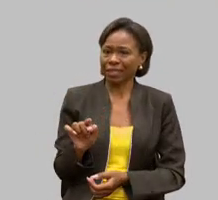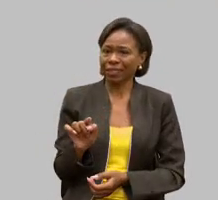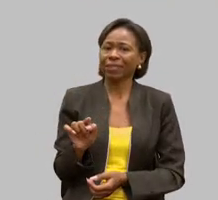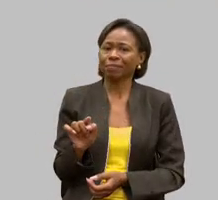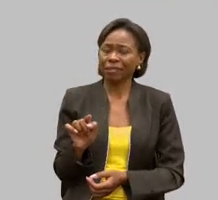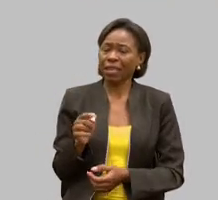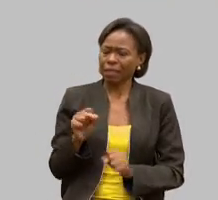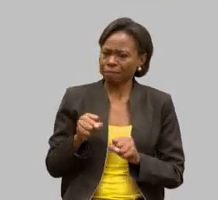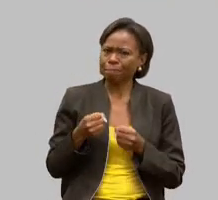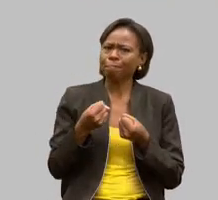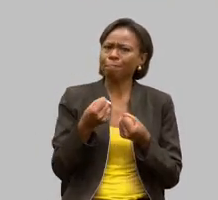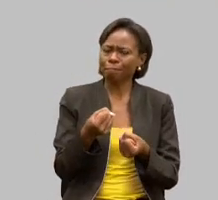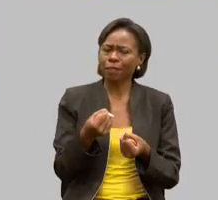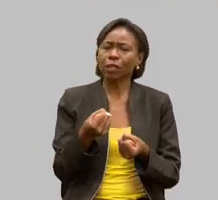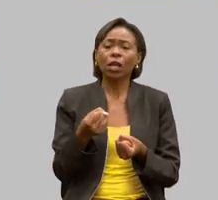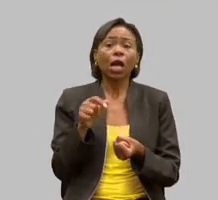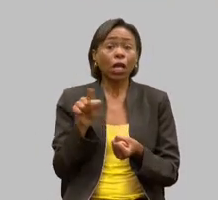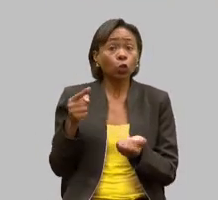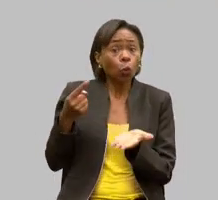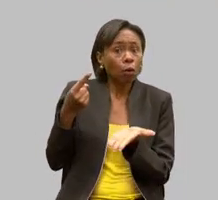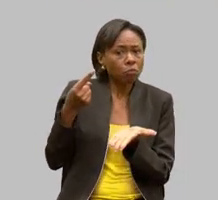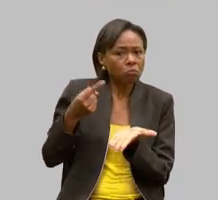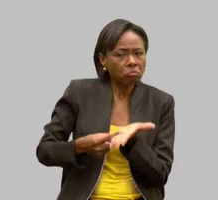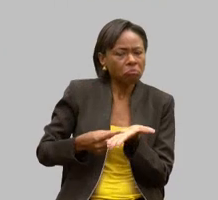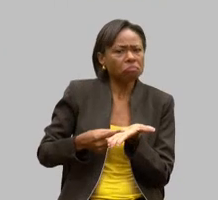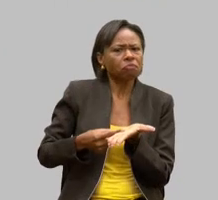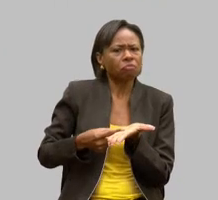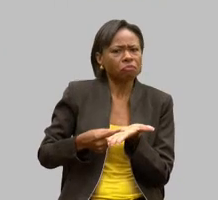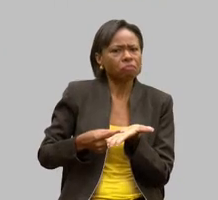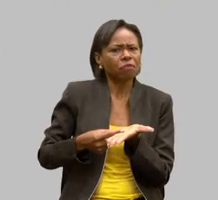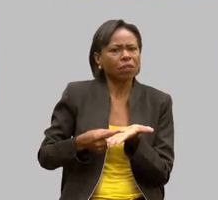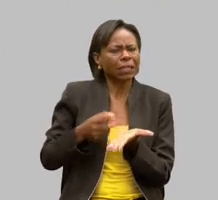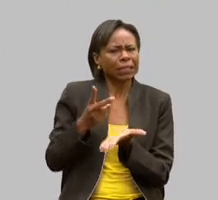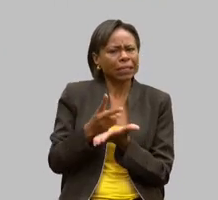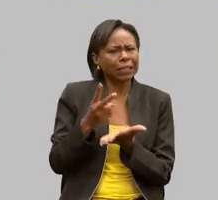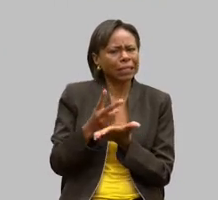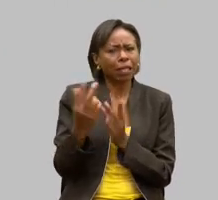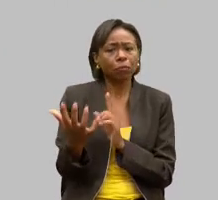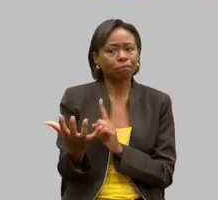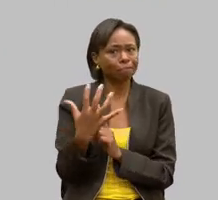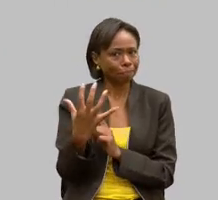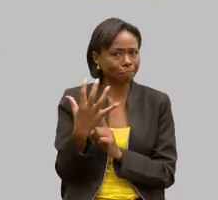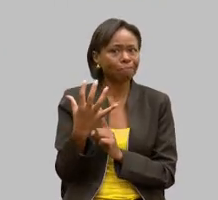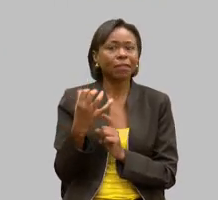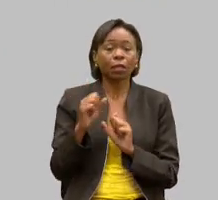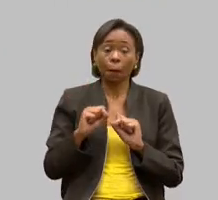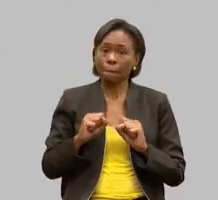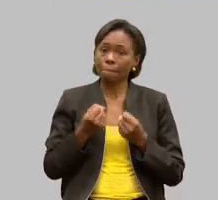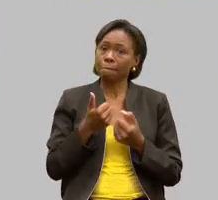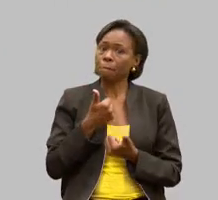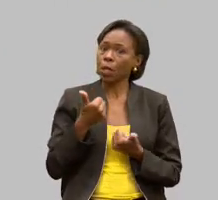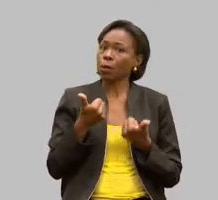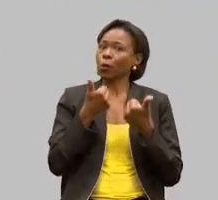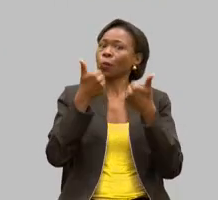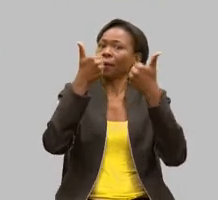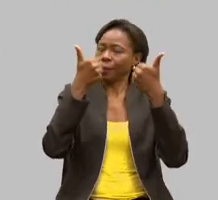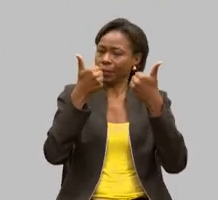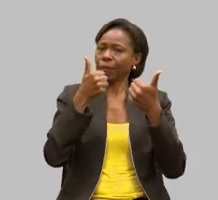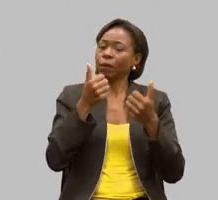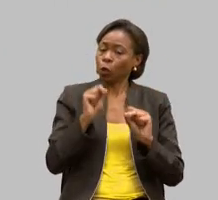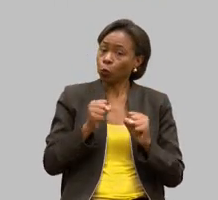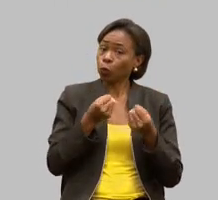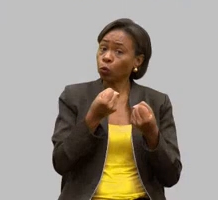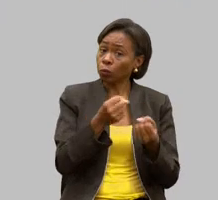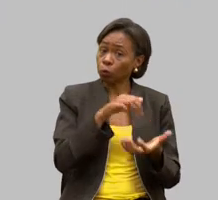compromisso e dedicação inspiram a todos nós a sermos melhores e a lutarmos por um mundo mais inclusivo e